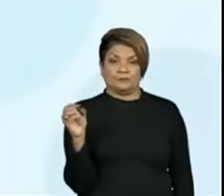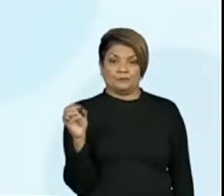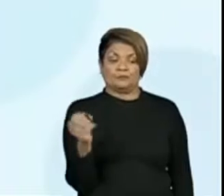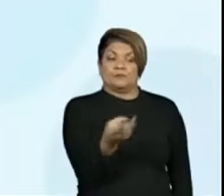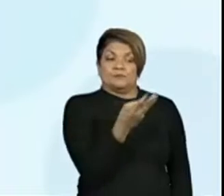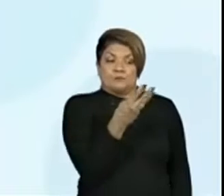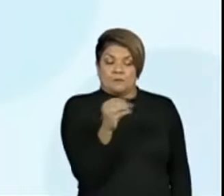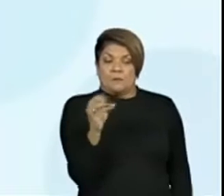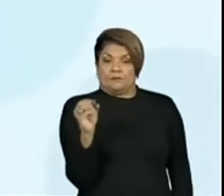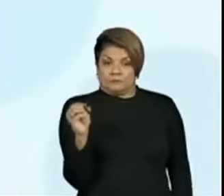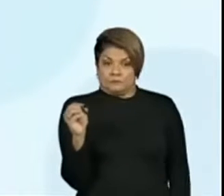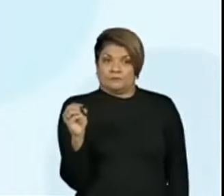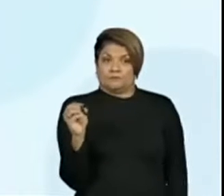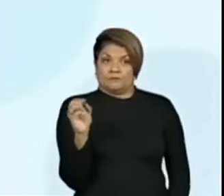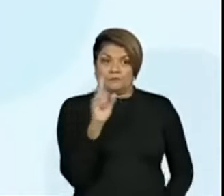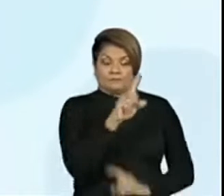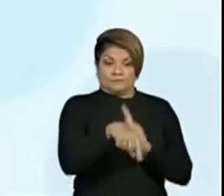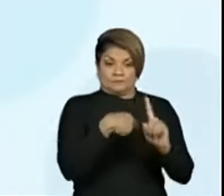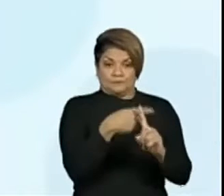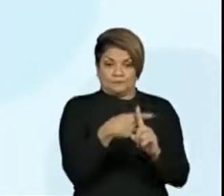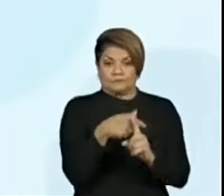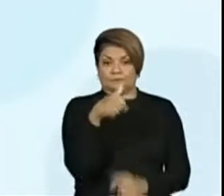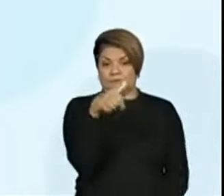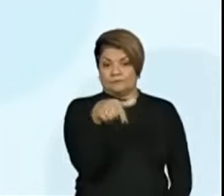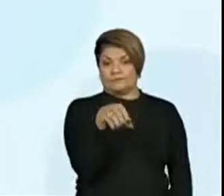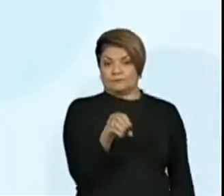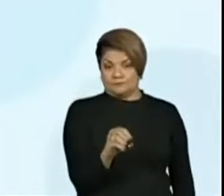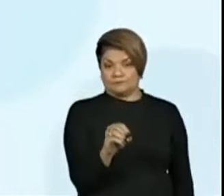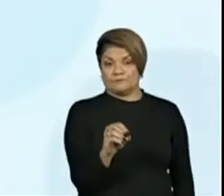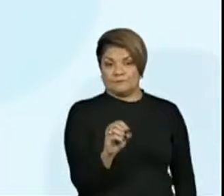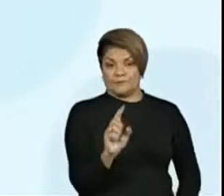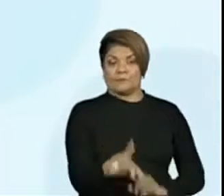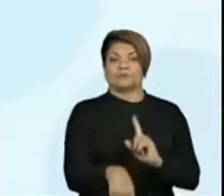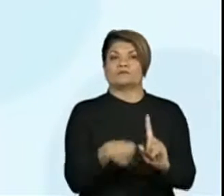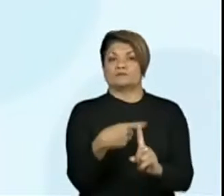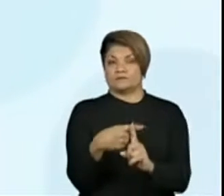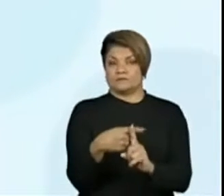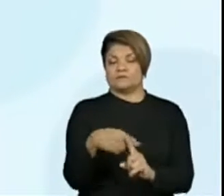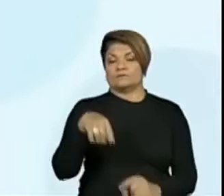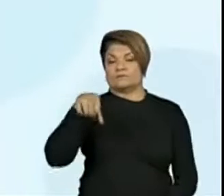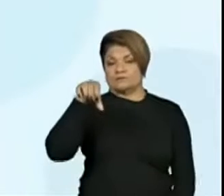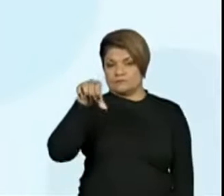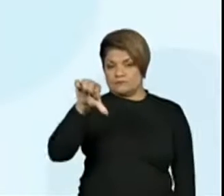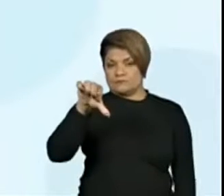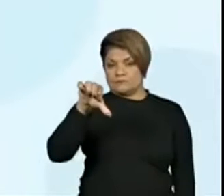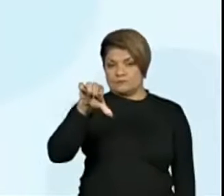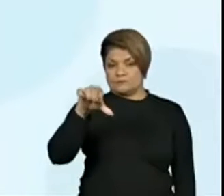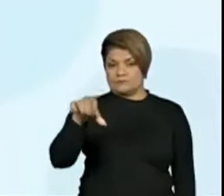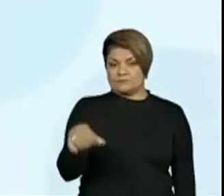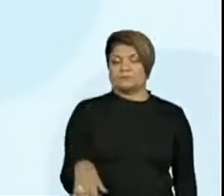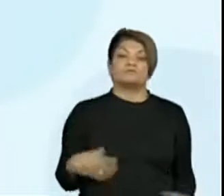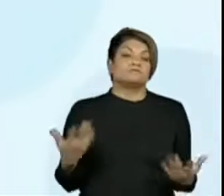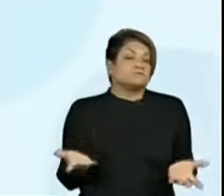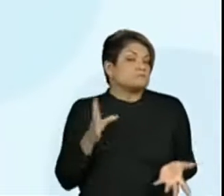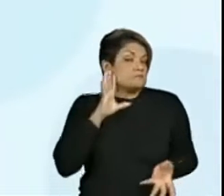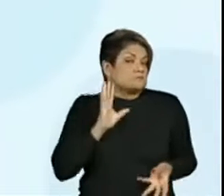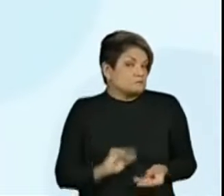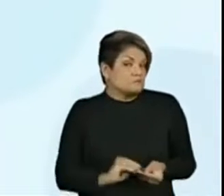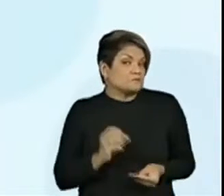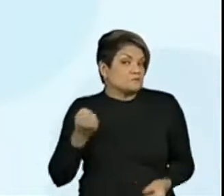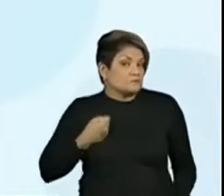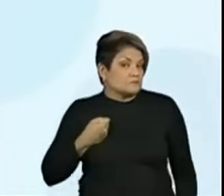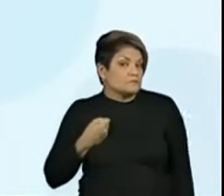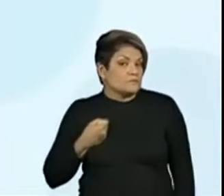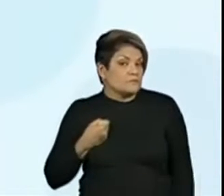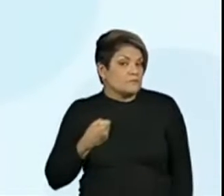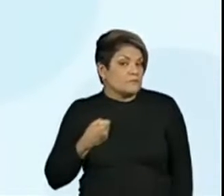300 mais 70 mais 9, quer dizer que eu tenho o número